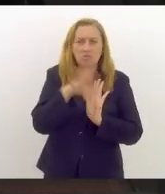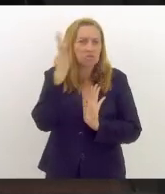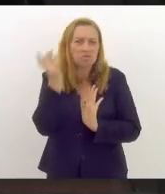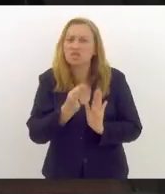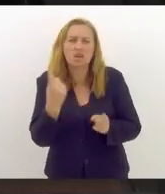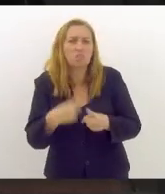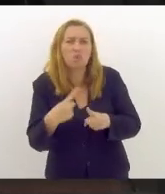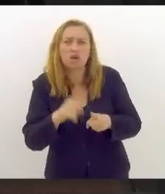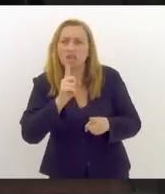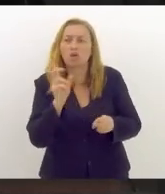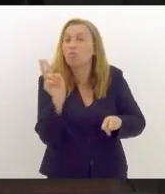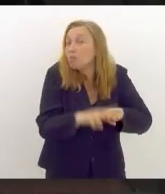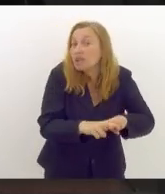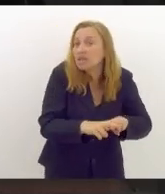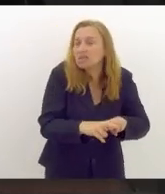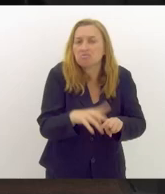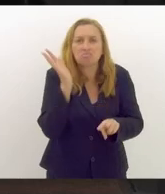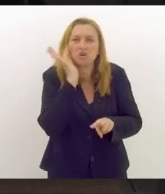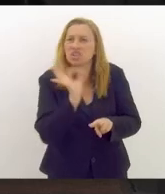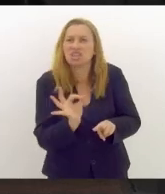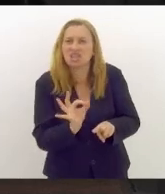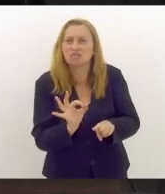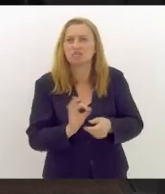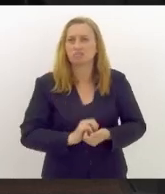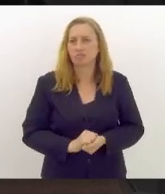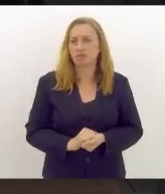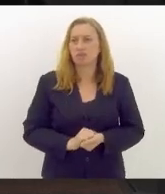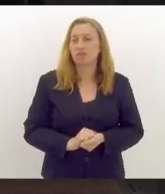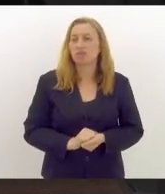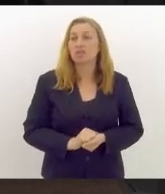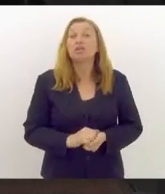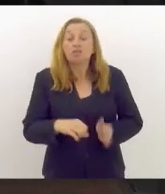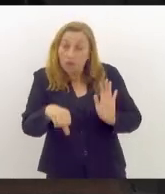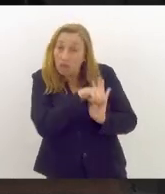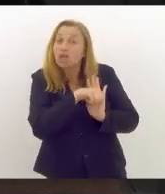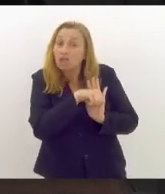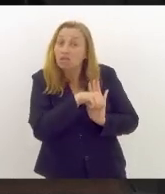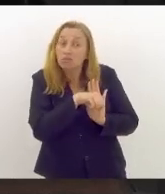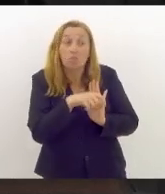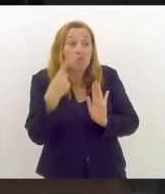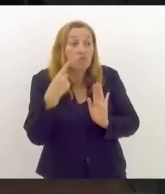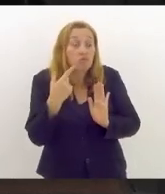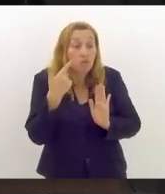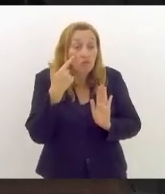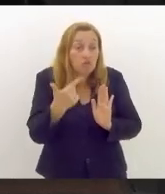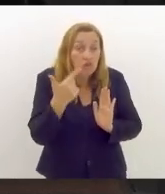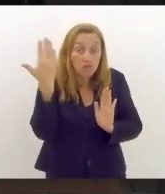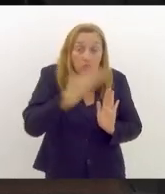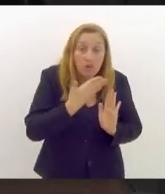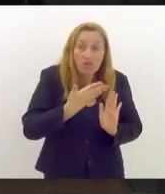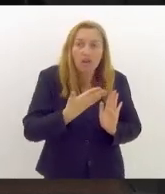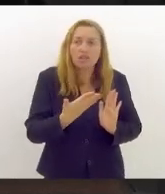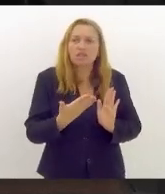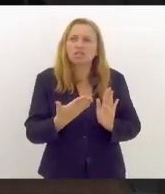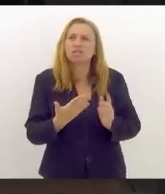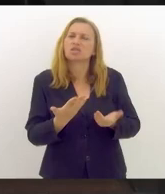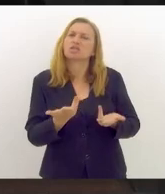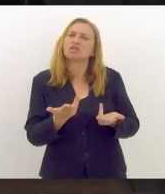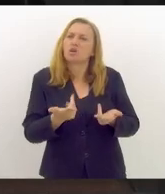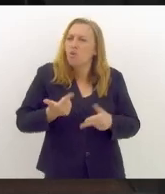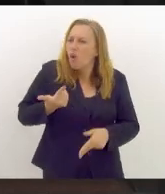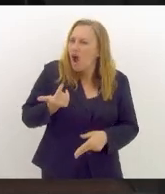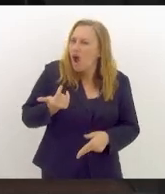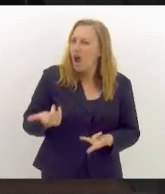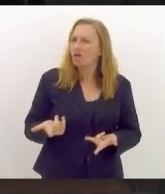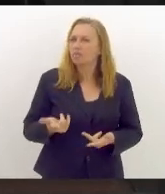presa em flagrante delito, não consegui entender, ela cometeu um crime, foi flagrada cometendo um crime, não foi presa em flagrante delito, portando arma,